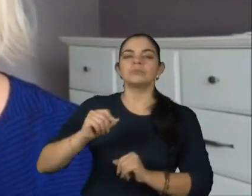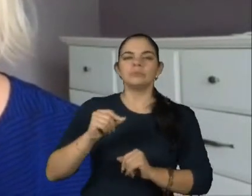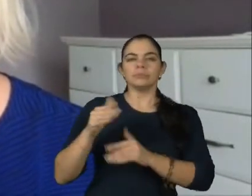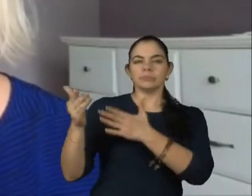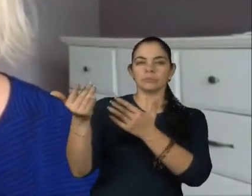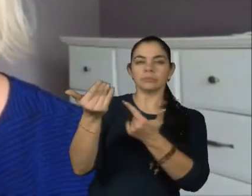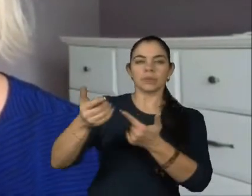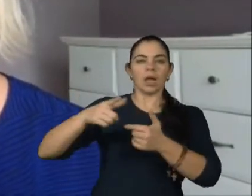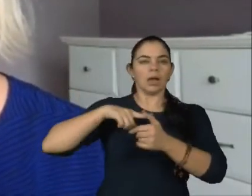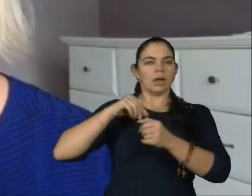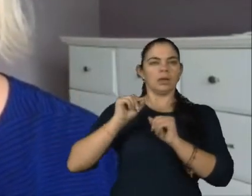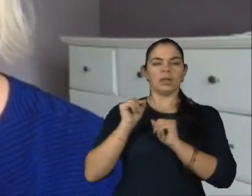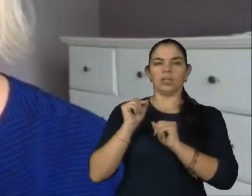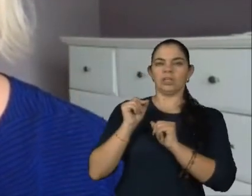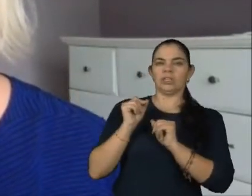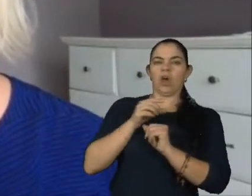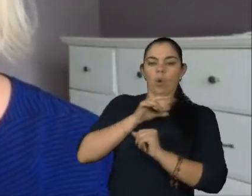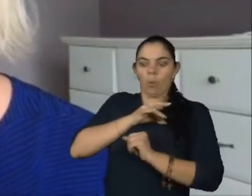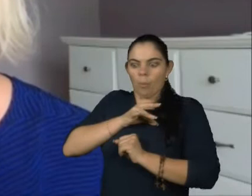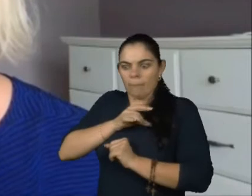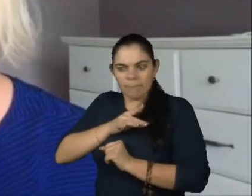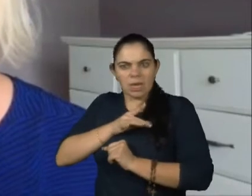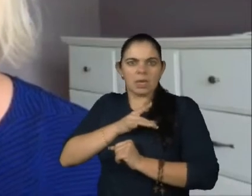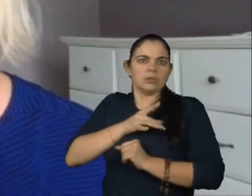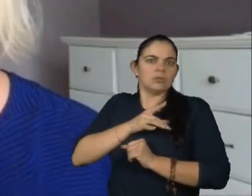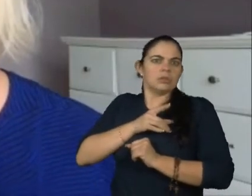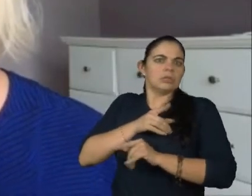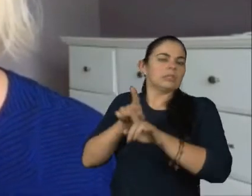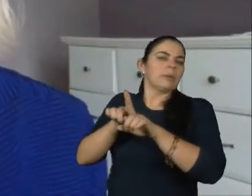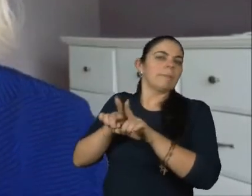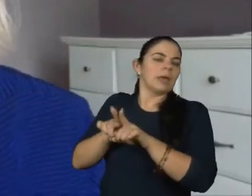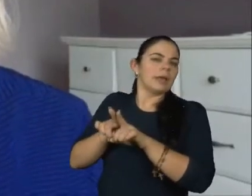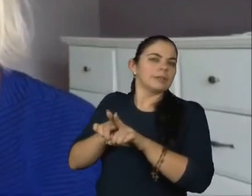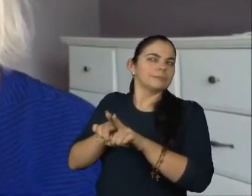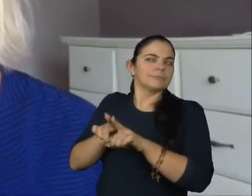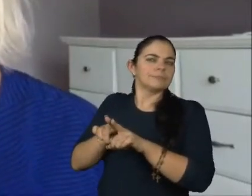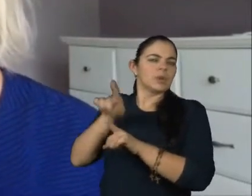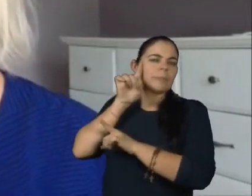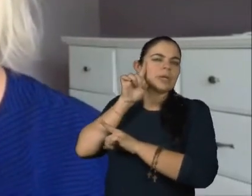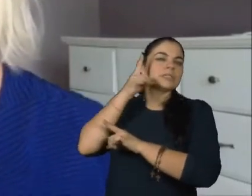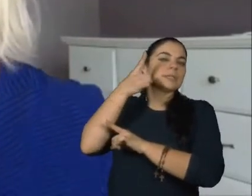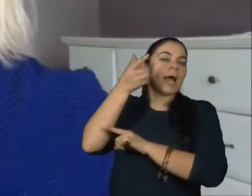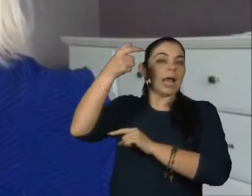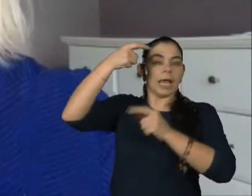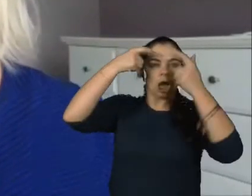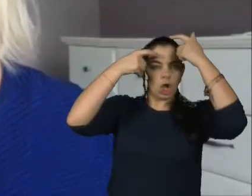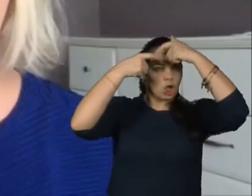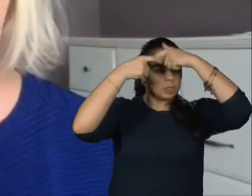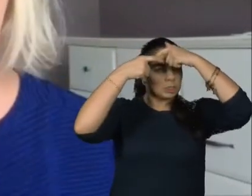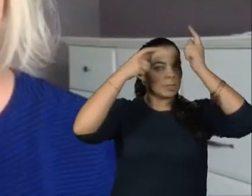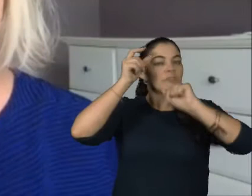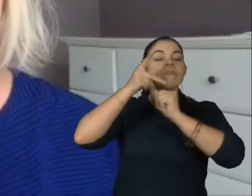de você ficar com os seus medos, né? E você acabar inconscientemente dizendo